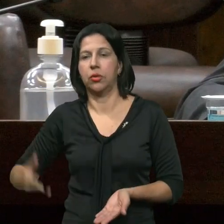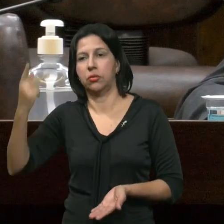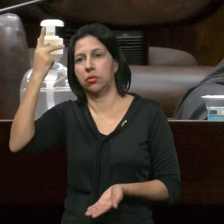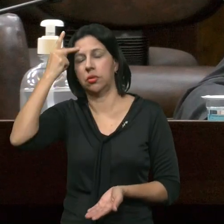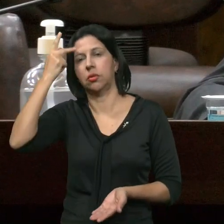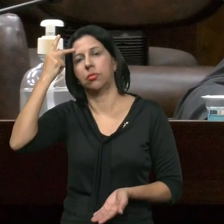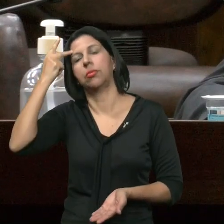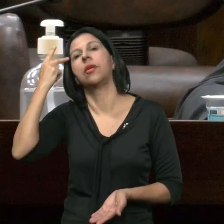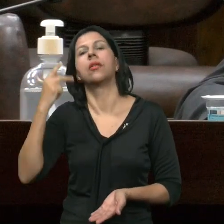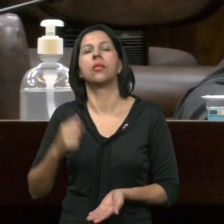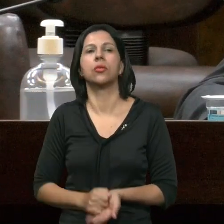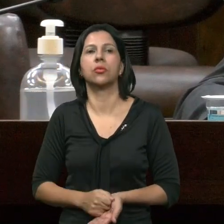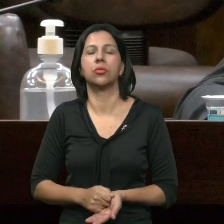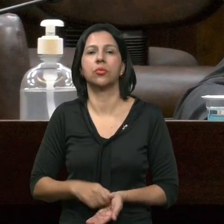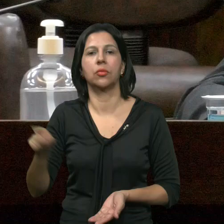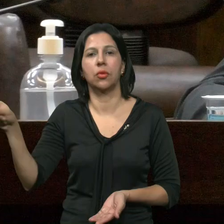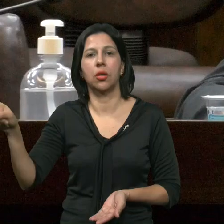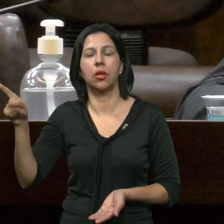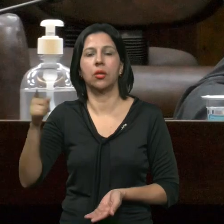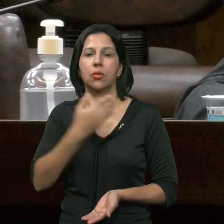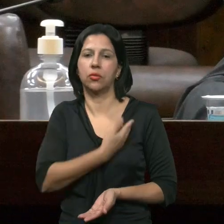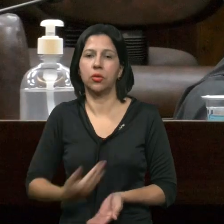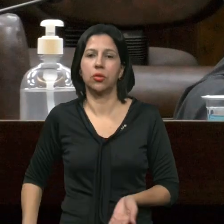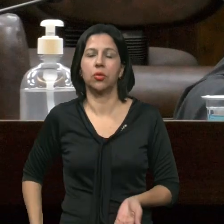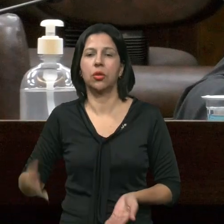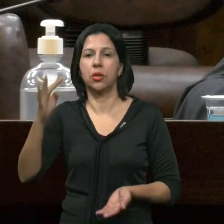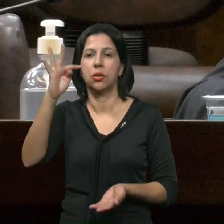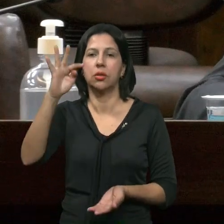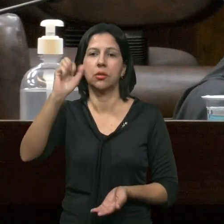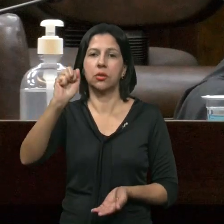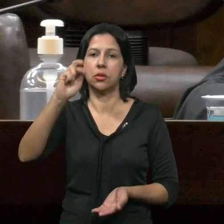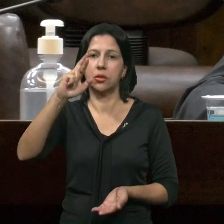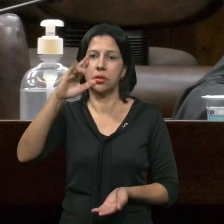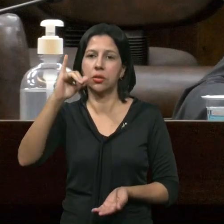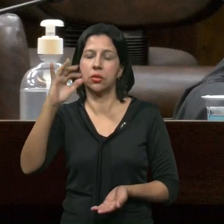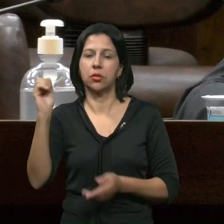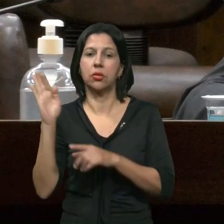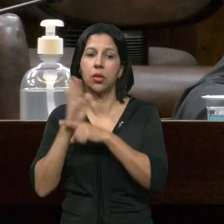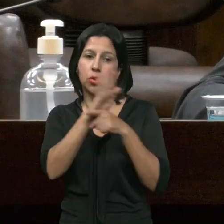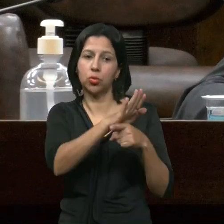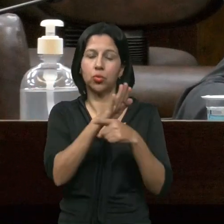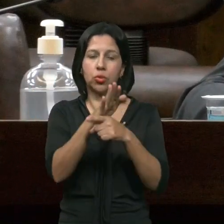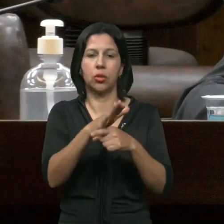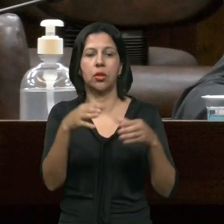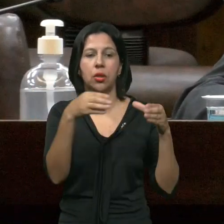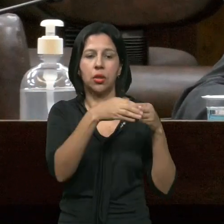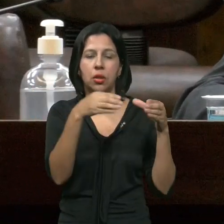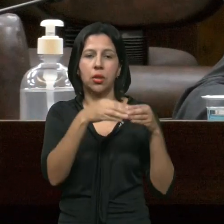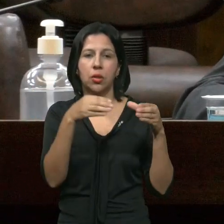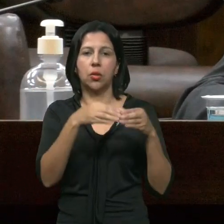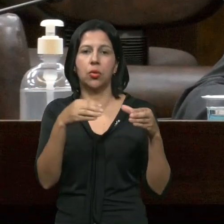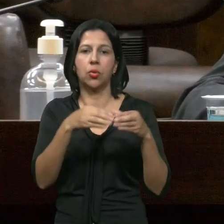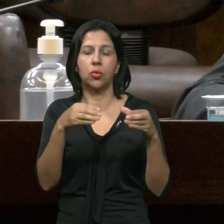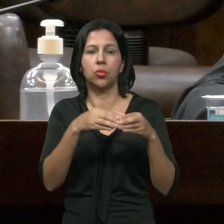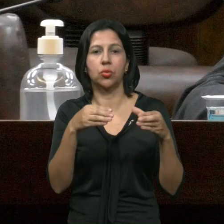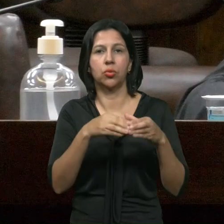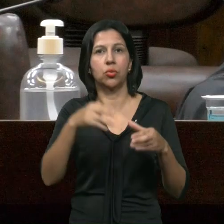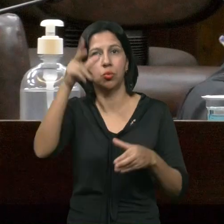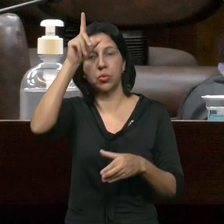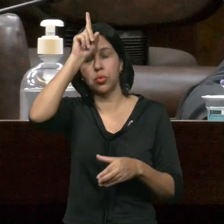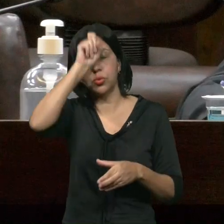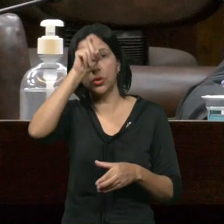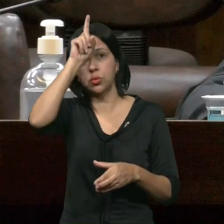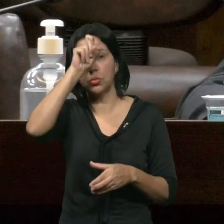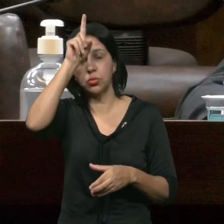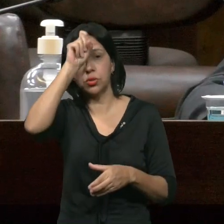Foi Uma Iniciativa Do Governador Tarciso Para Dar Um Suplemento As Instituições Hospitalares Com Relação A Tabela